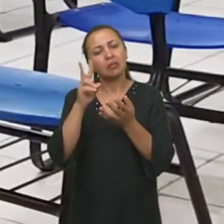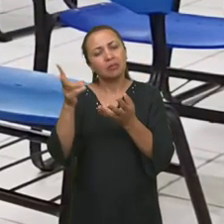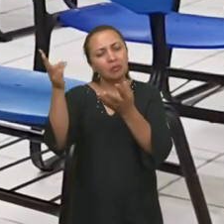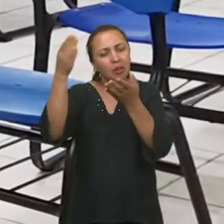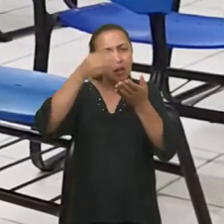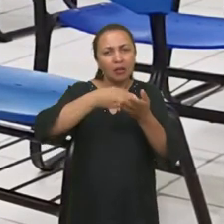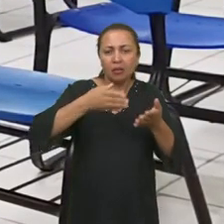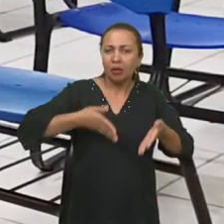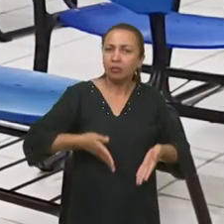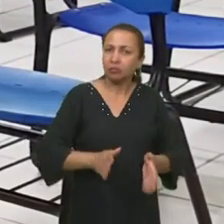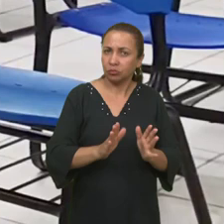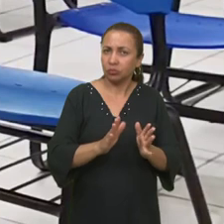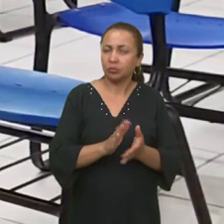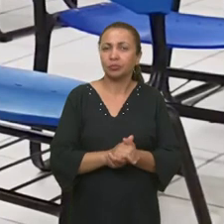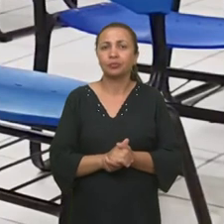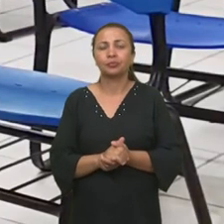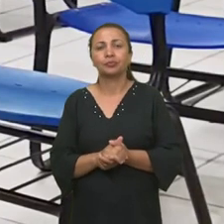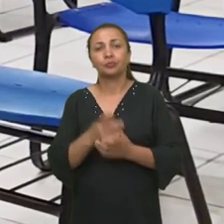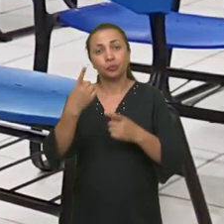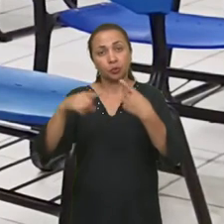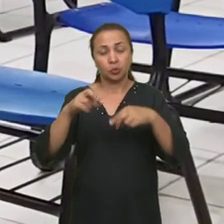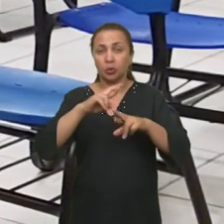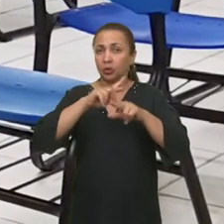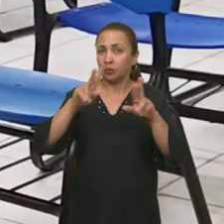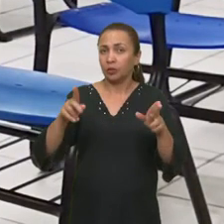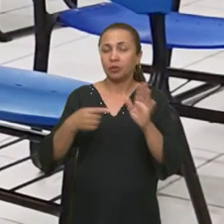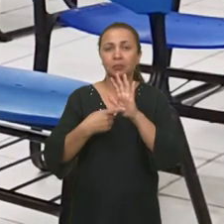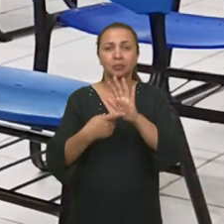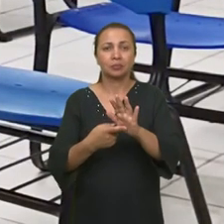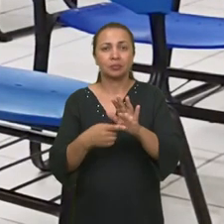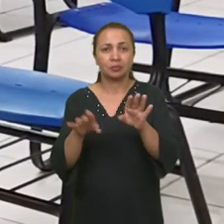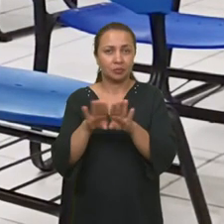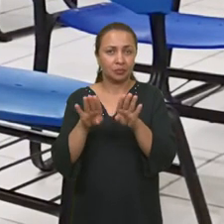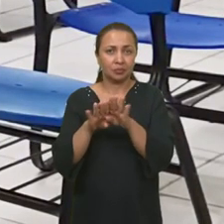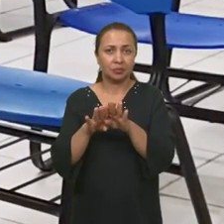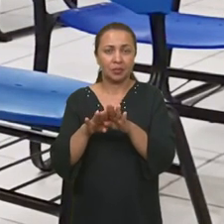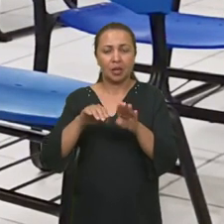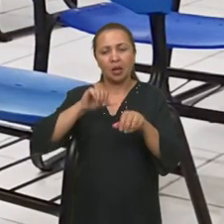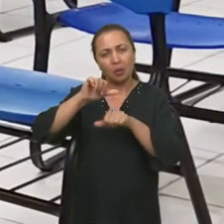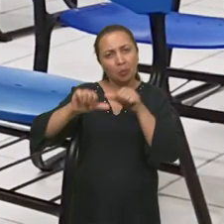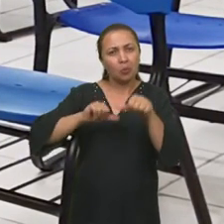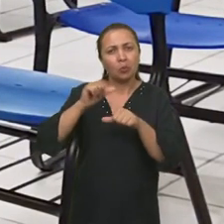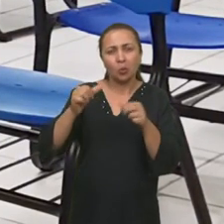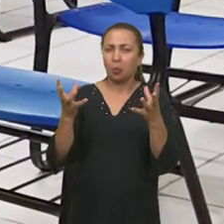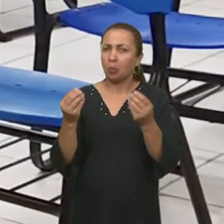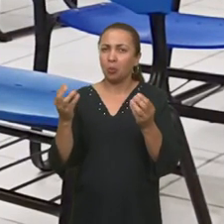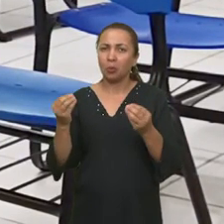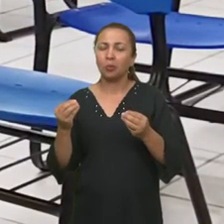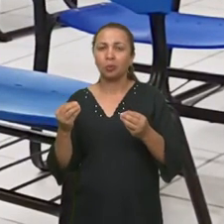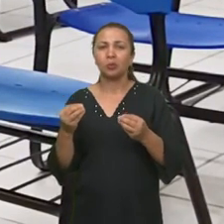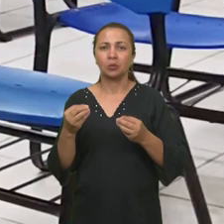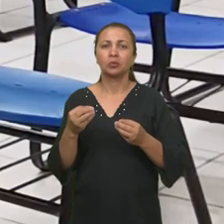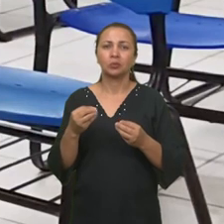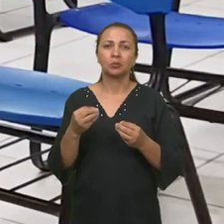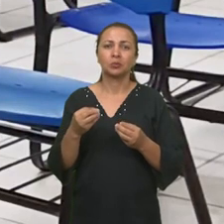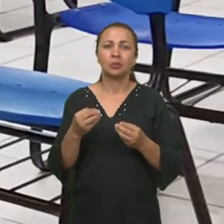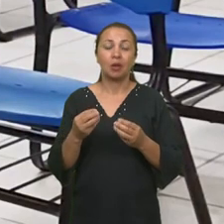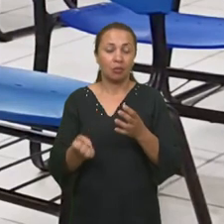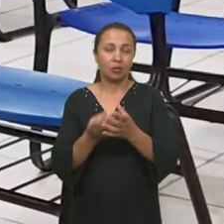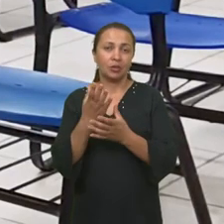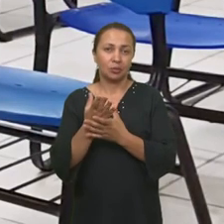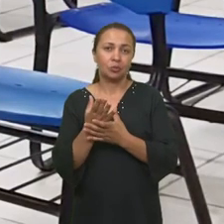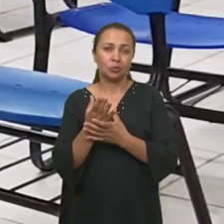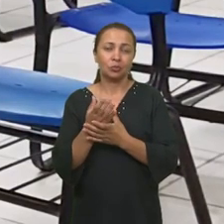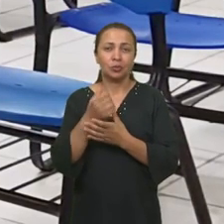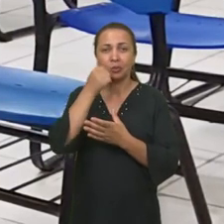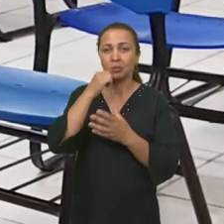e aí ela veio a nascer. Outras diferenças apresentadas que modificam bastante o intuito do